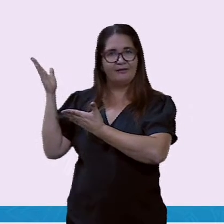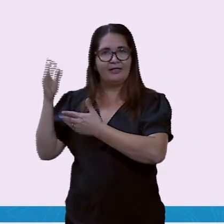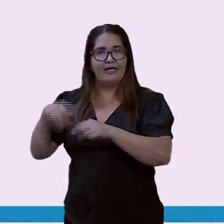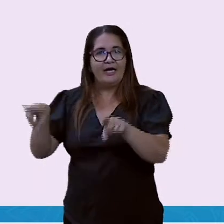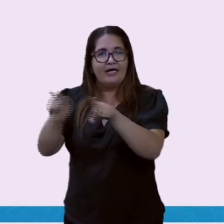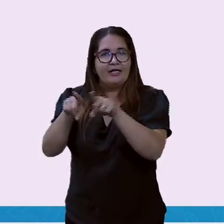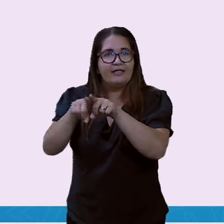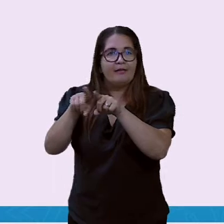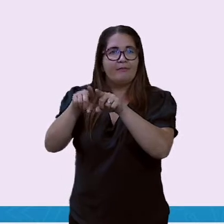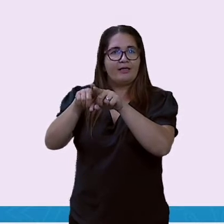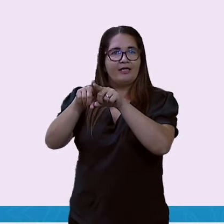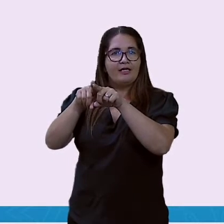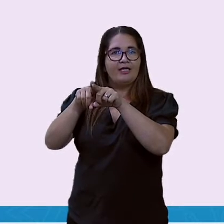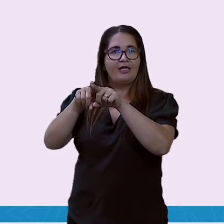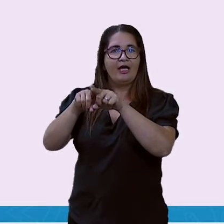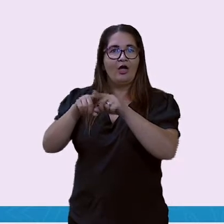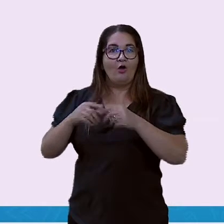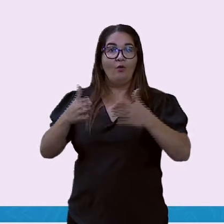Gomes.